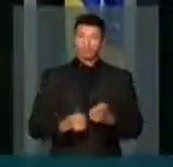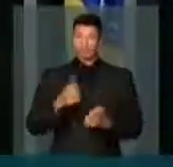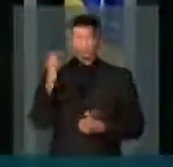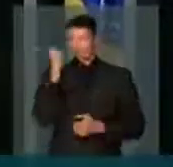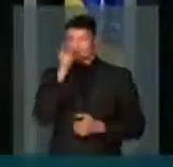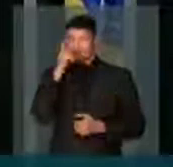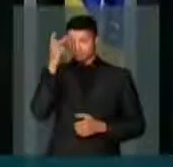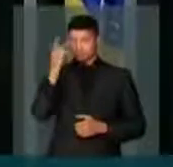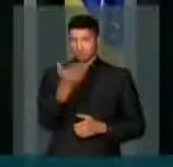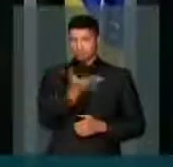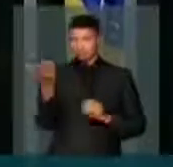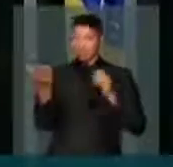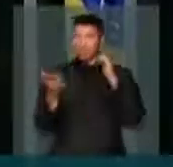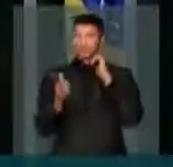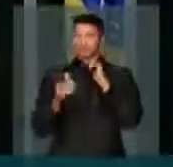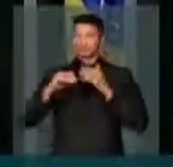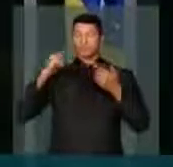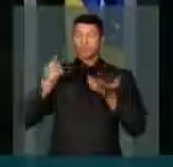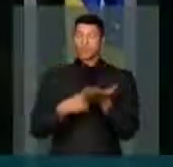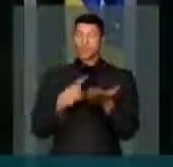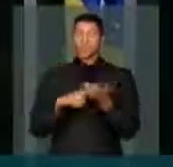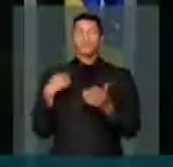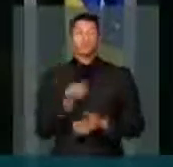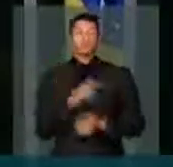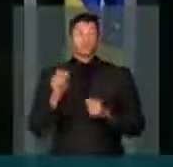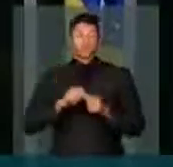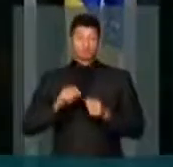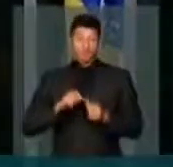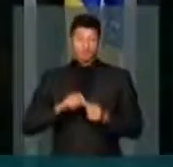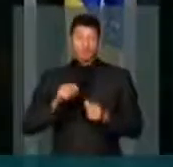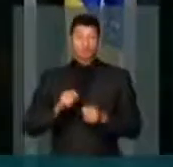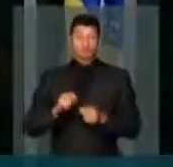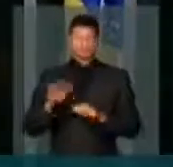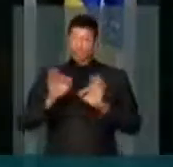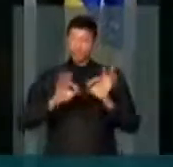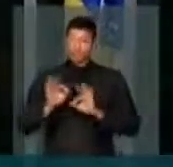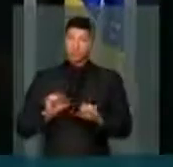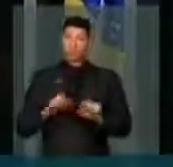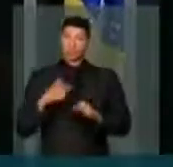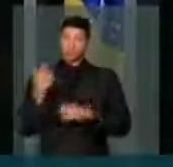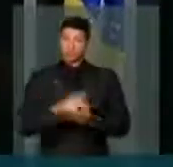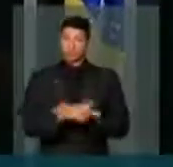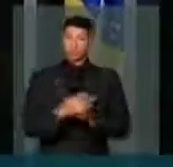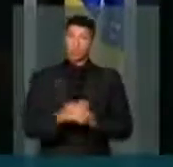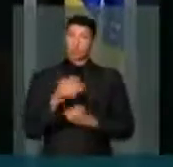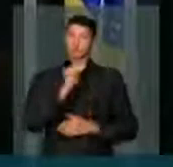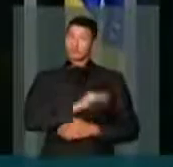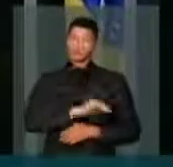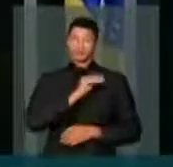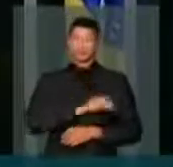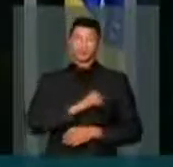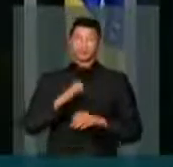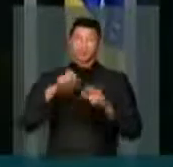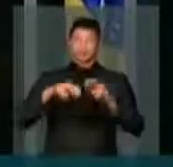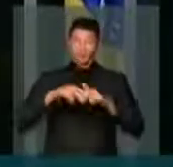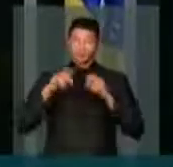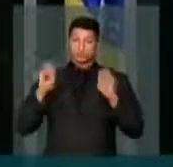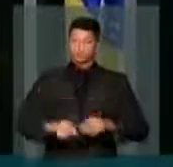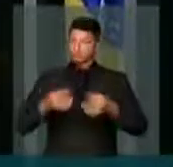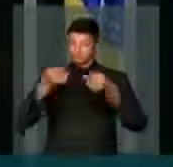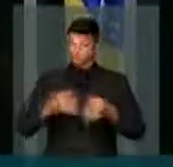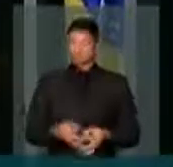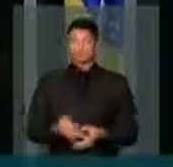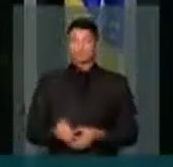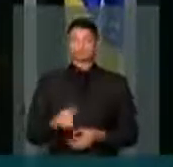mentir para vocês. O compromisso que nós fizemos de reajustar o seu salário devidamente e